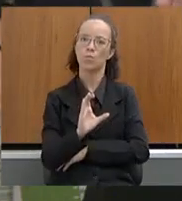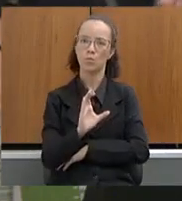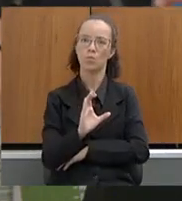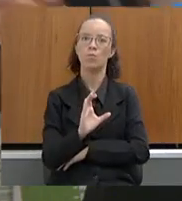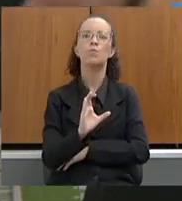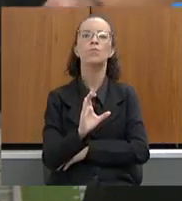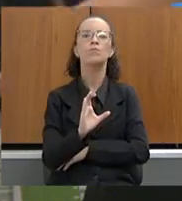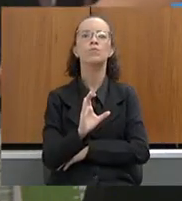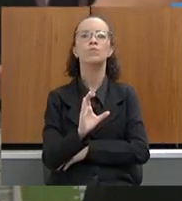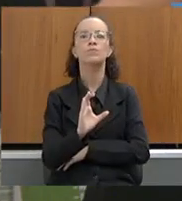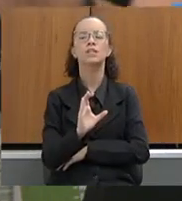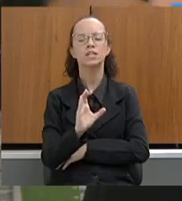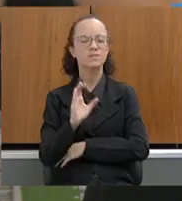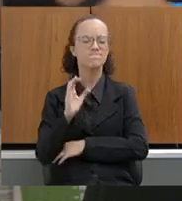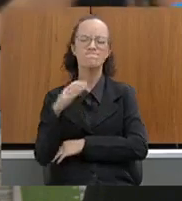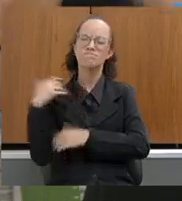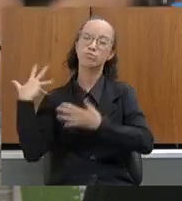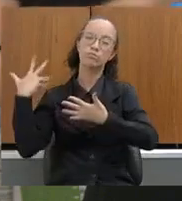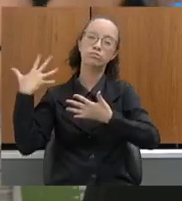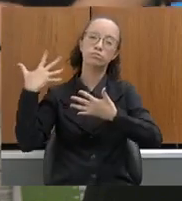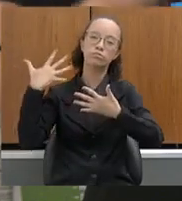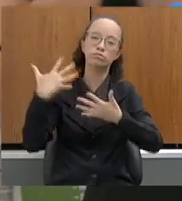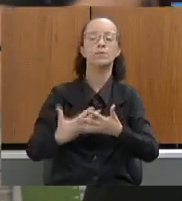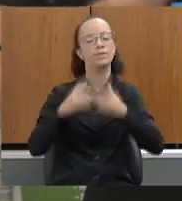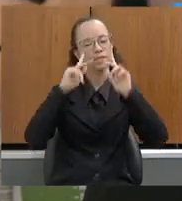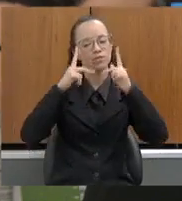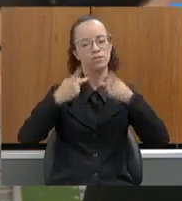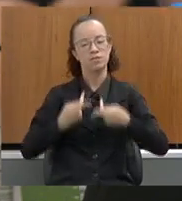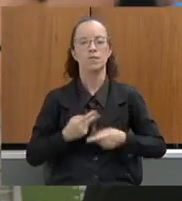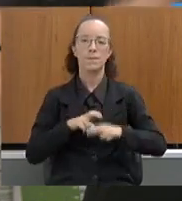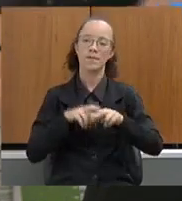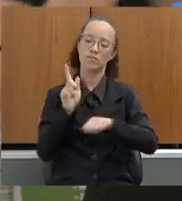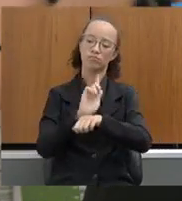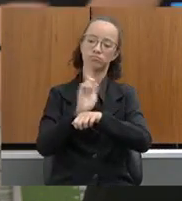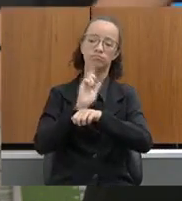um longo período, o reconhecimento pelo avanço na sua gestão.